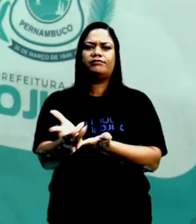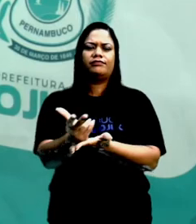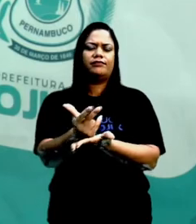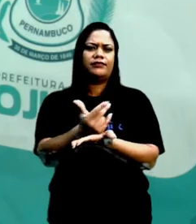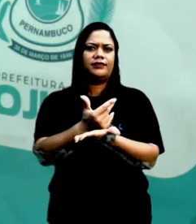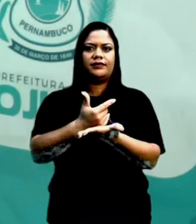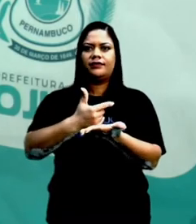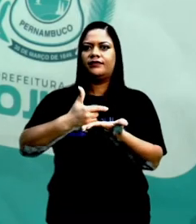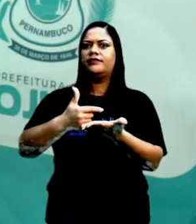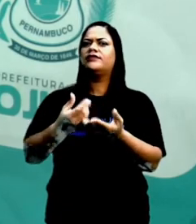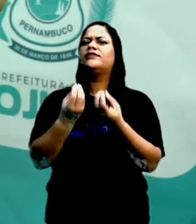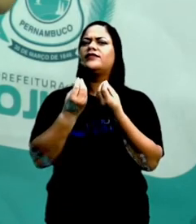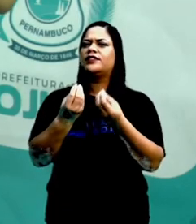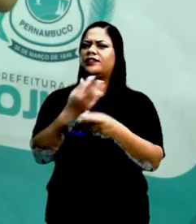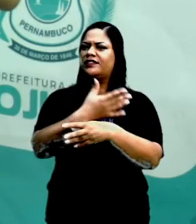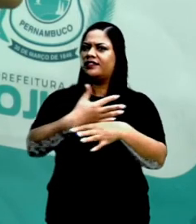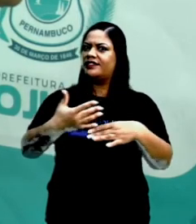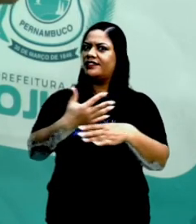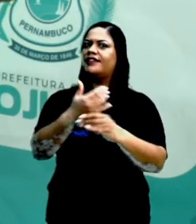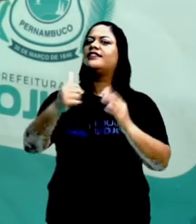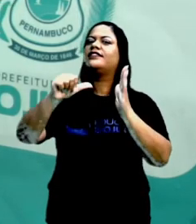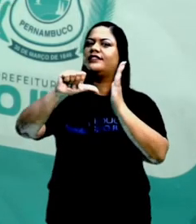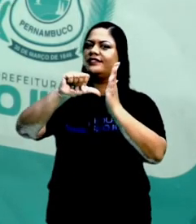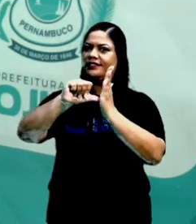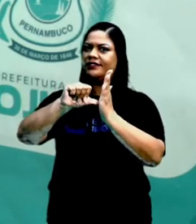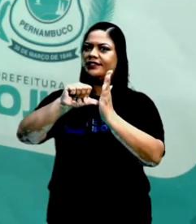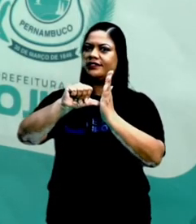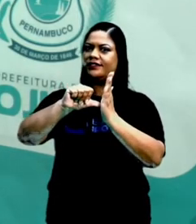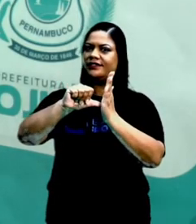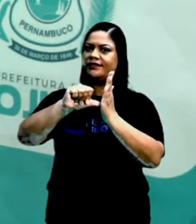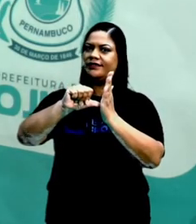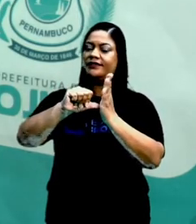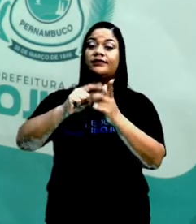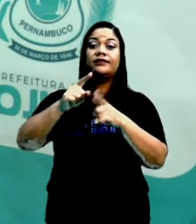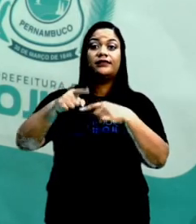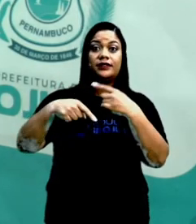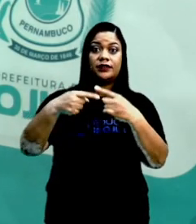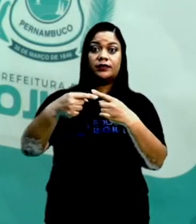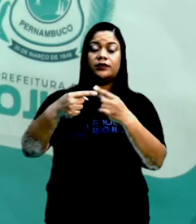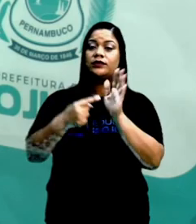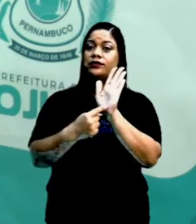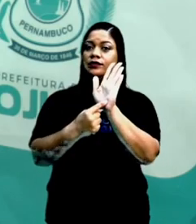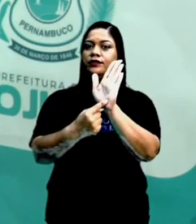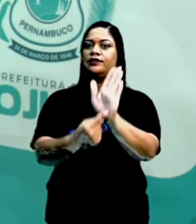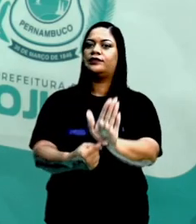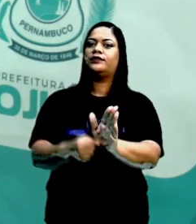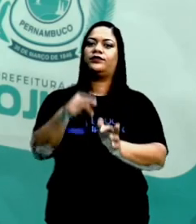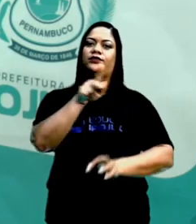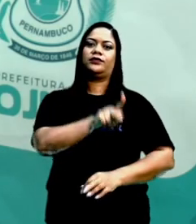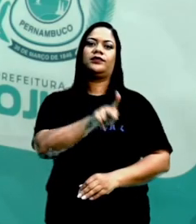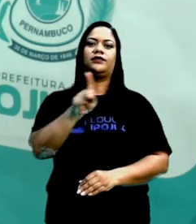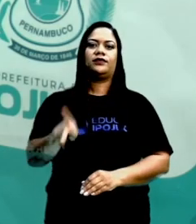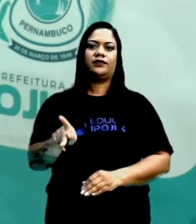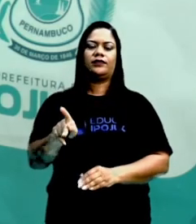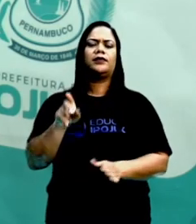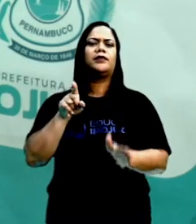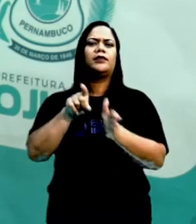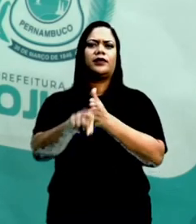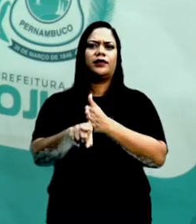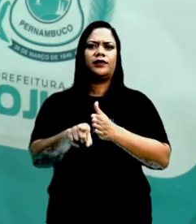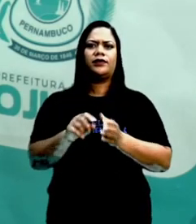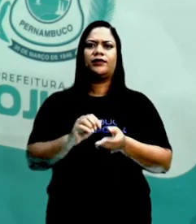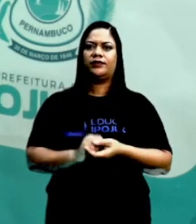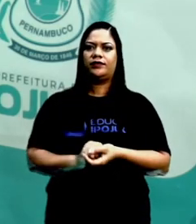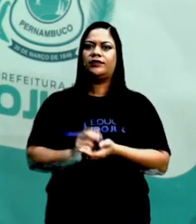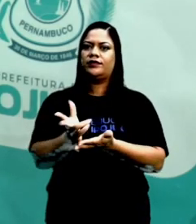façam um desenho de como era a cidade de Atenas, tá certo? E depois mostrem para o seu professor. Pergunte a ele se